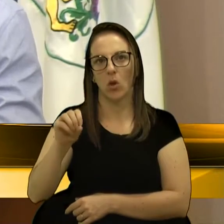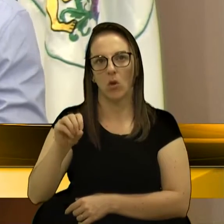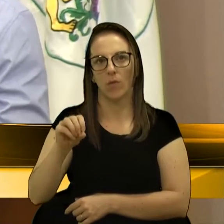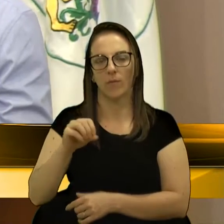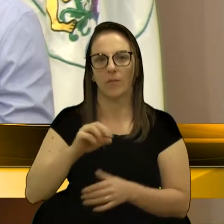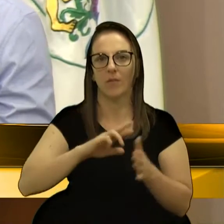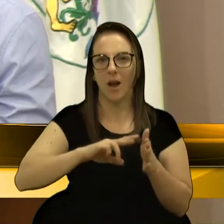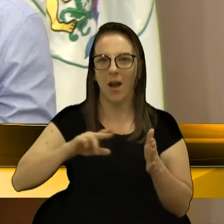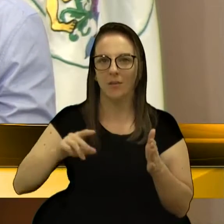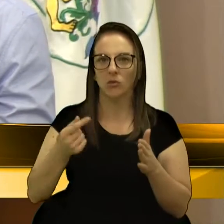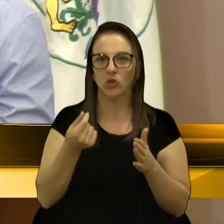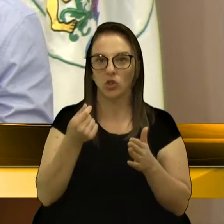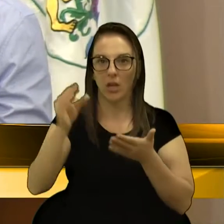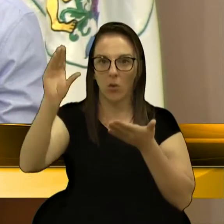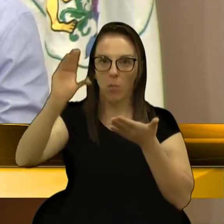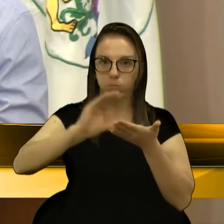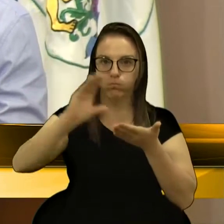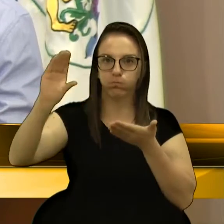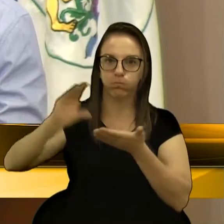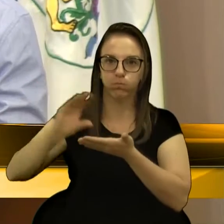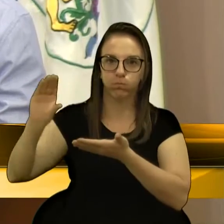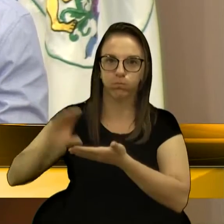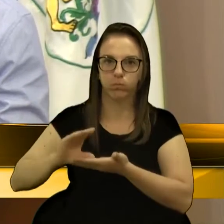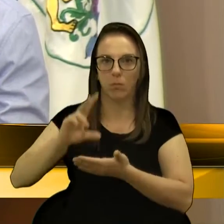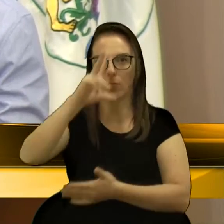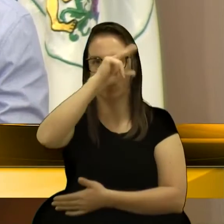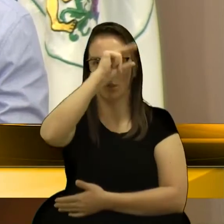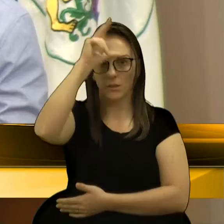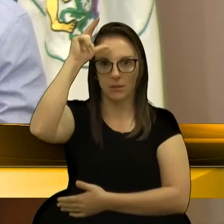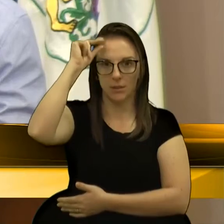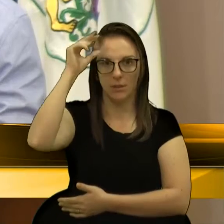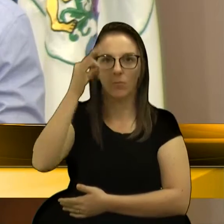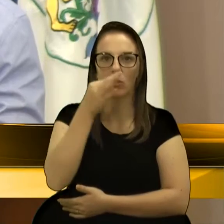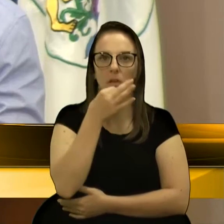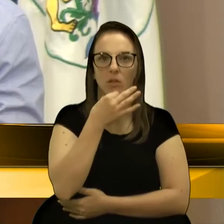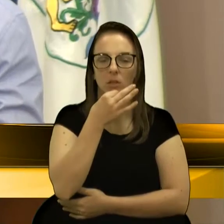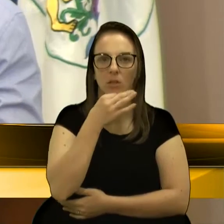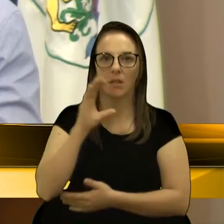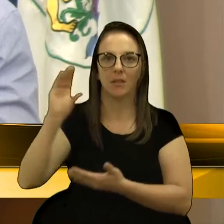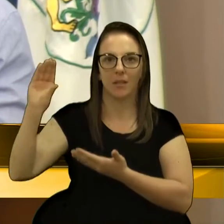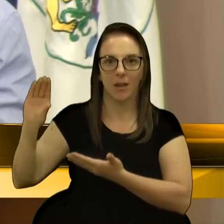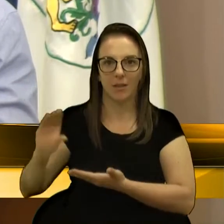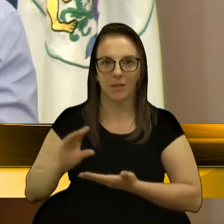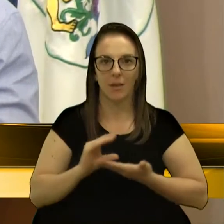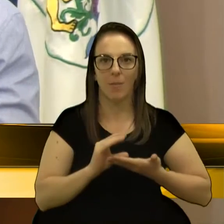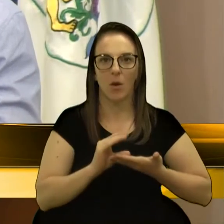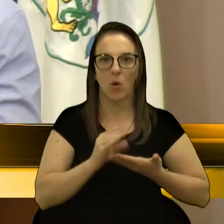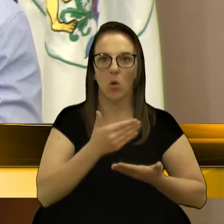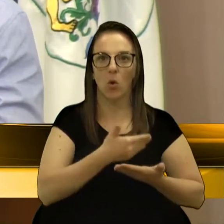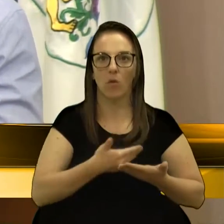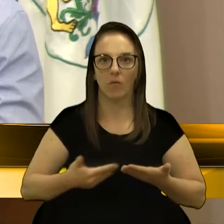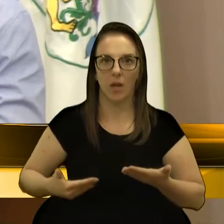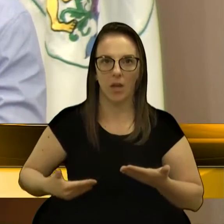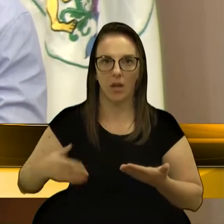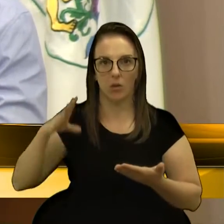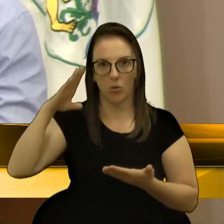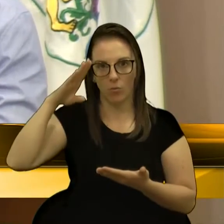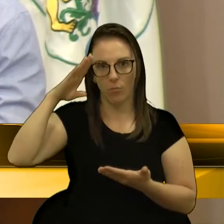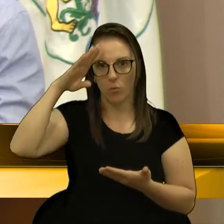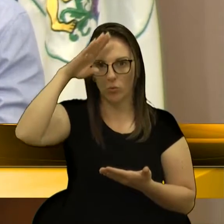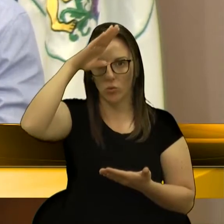município de Caxias, fica bem claro, O município de Caxias do Sul recebeu do governo Jair Bolsonaro,